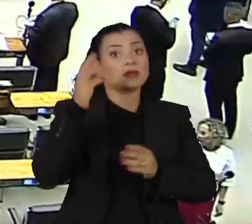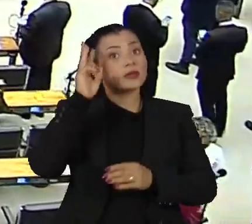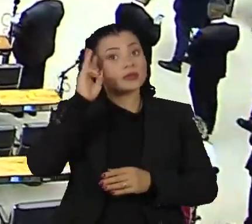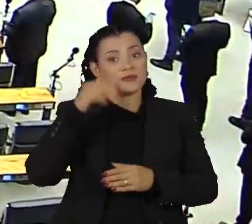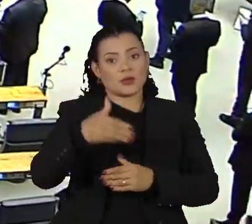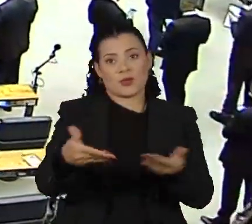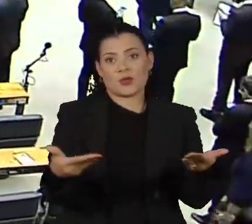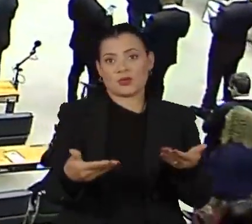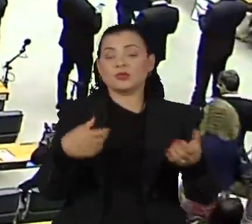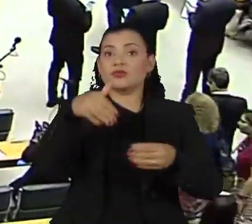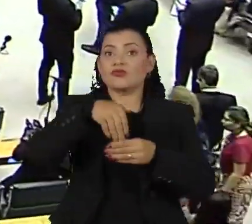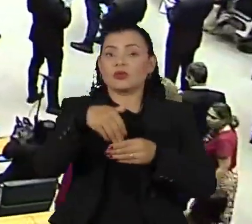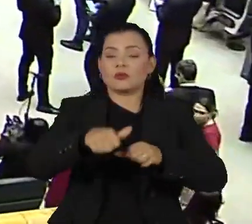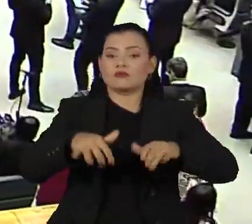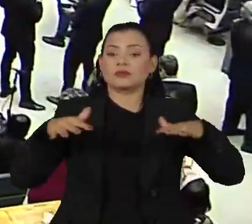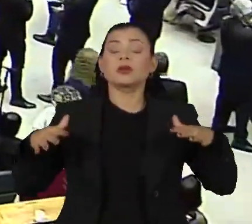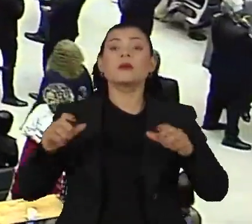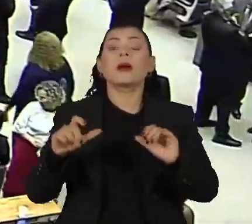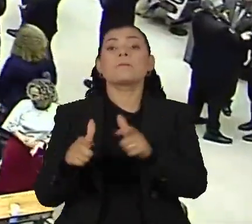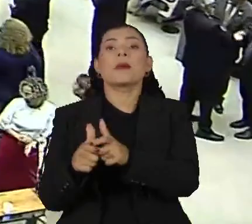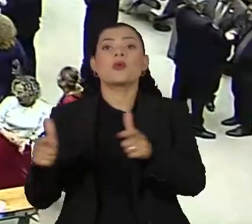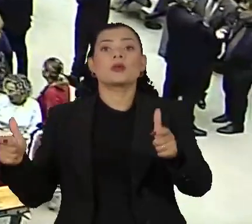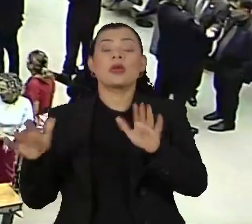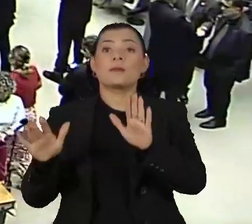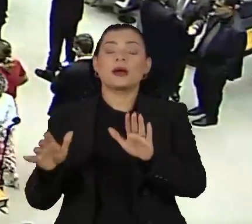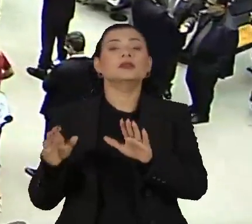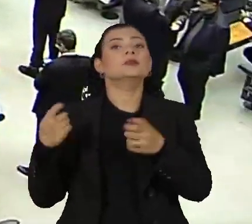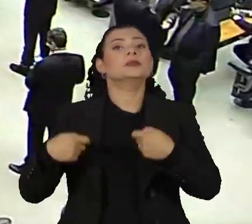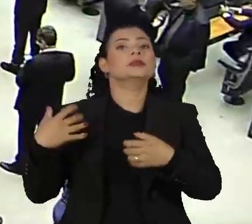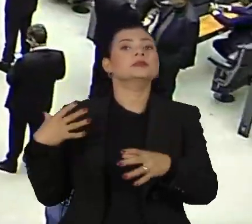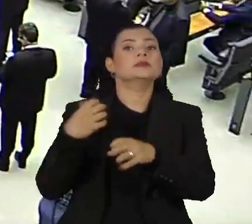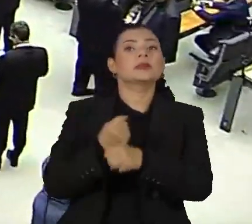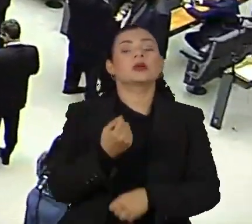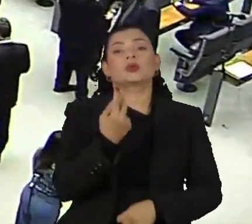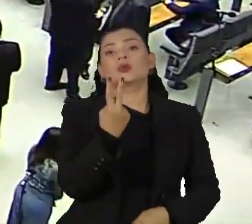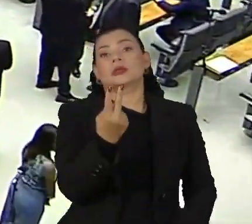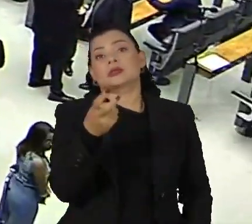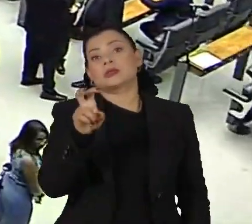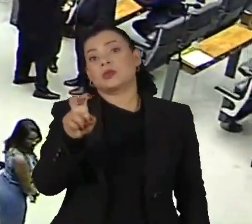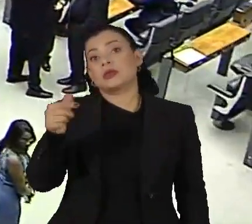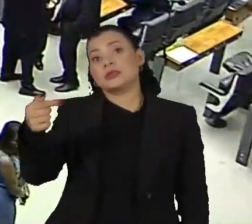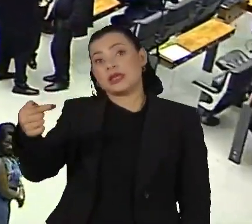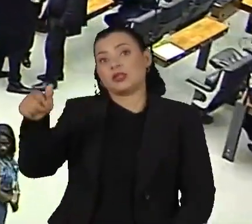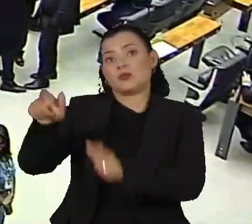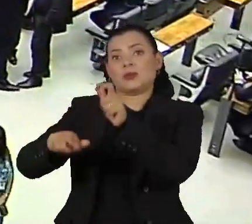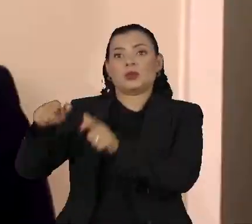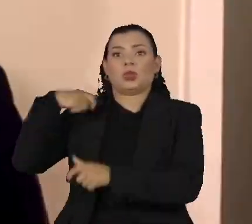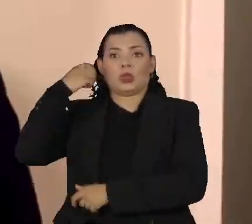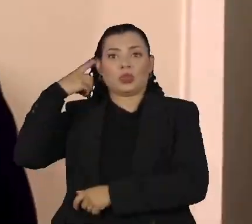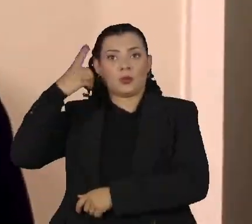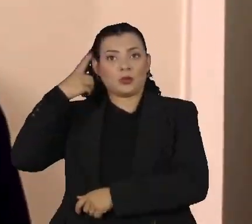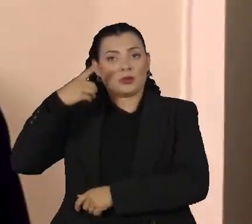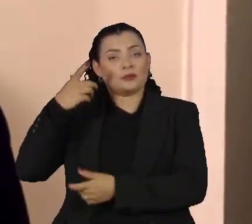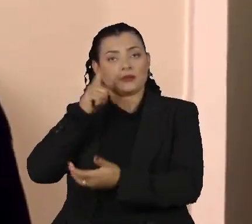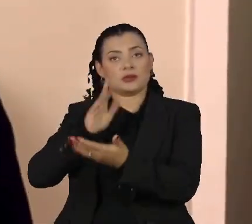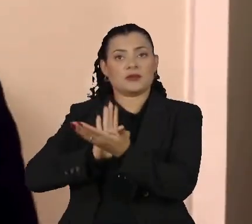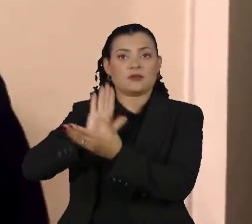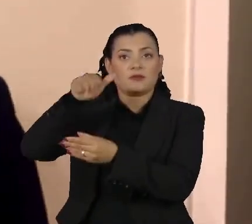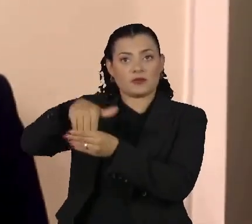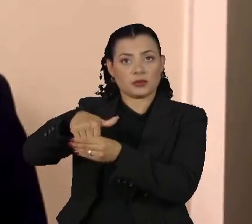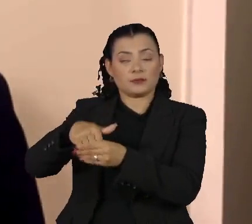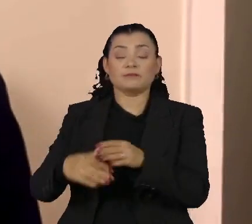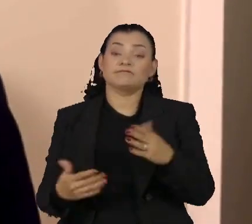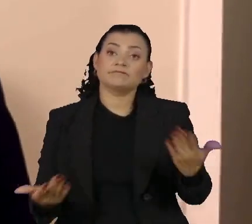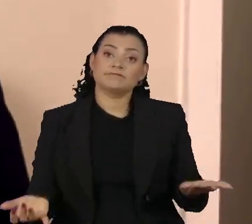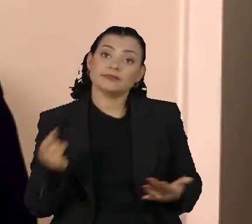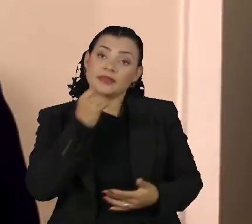maioria simples, desde que a sessão tenha o quórum mínimo de 257 deputados no plenário. Infelizmente, na